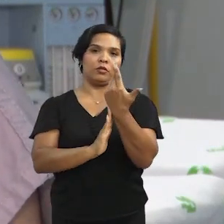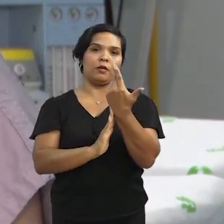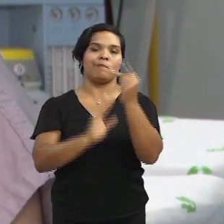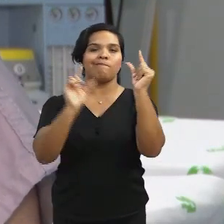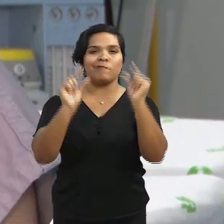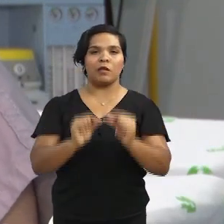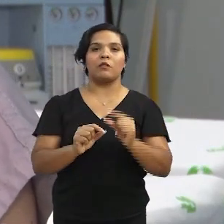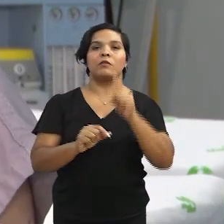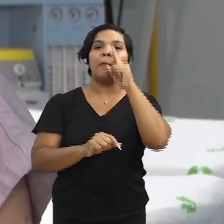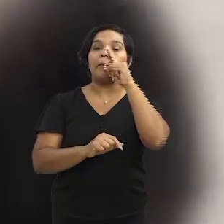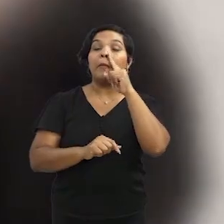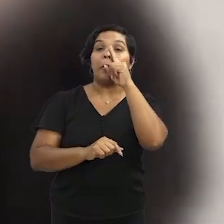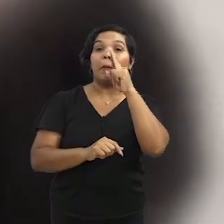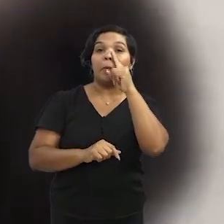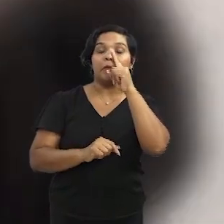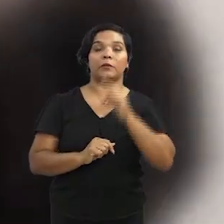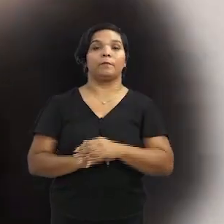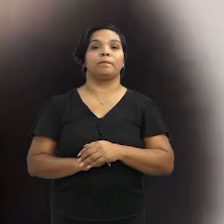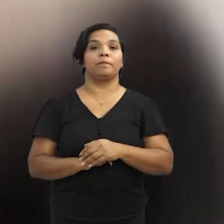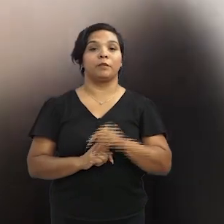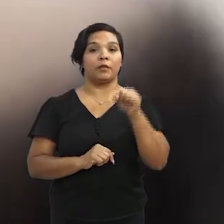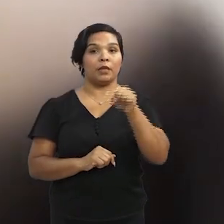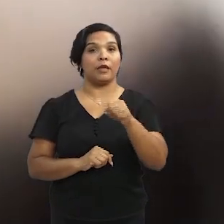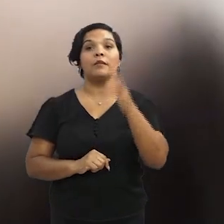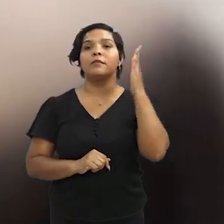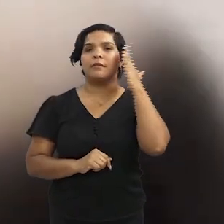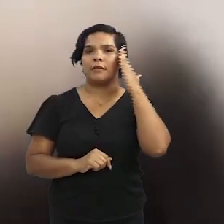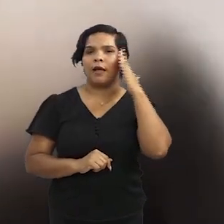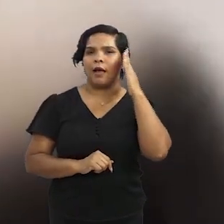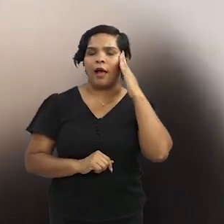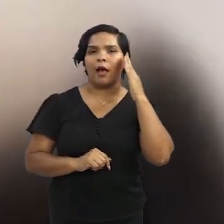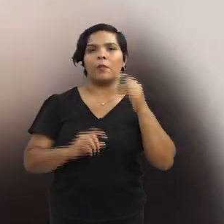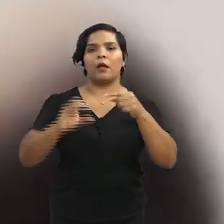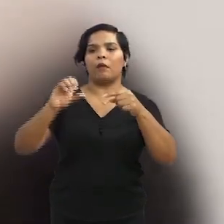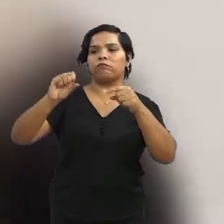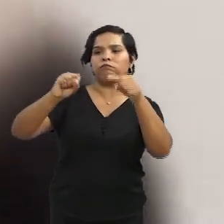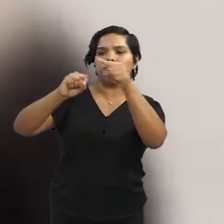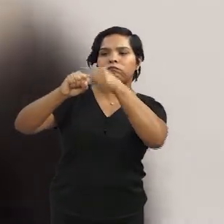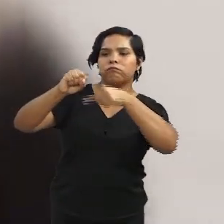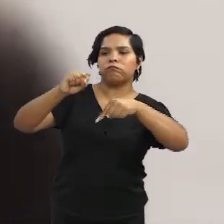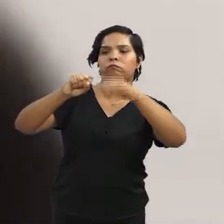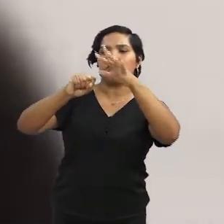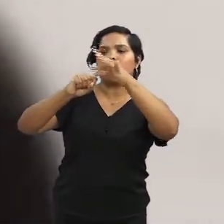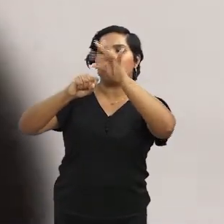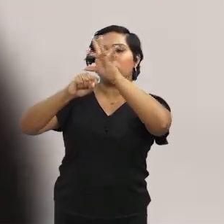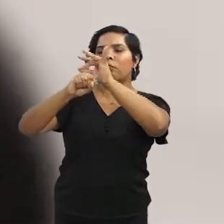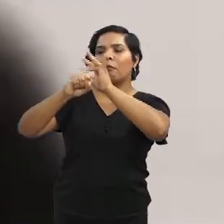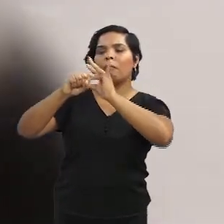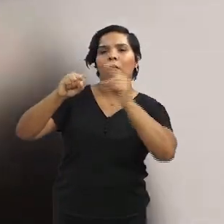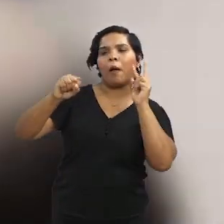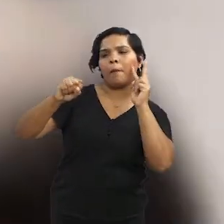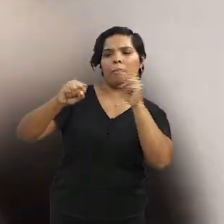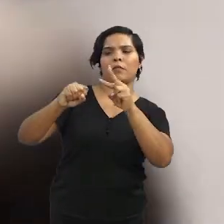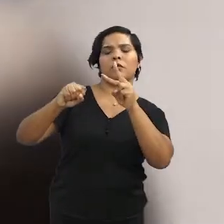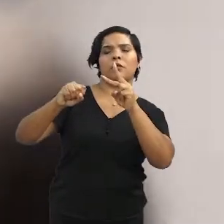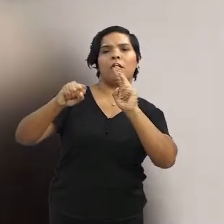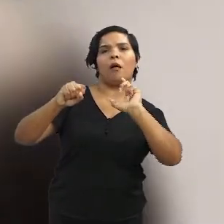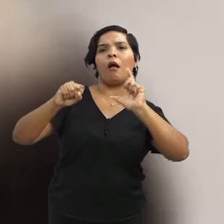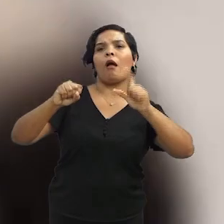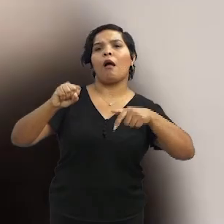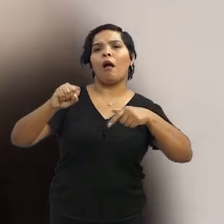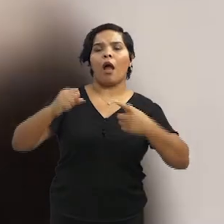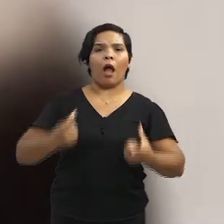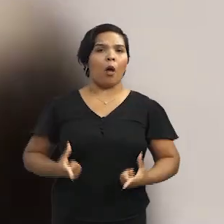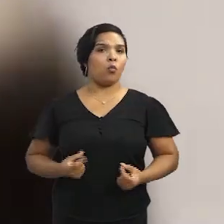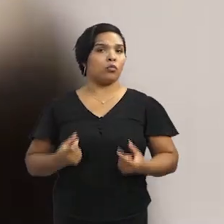minimamente invasiva. A ferramenta reconhece os marcadores colocados na cabeça do paciente e permite a localização do